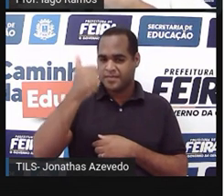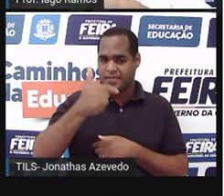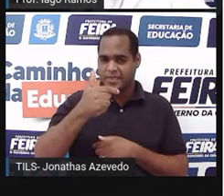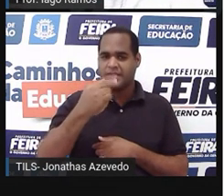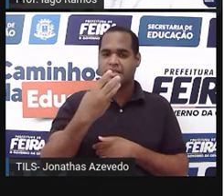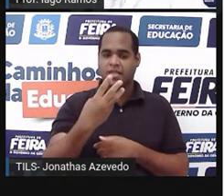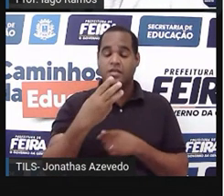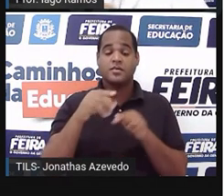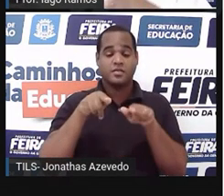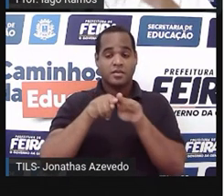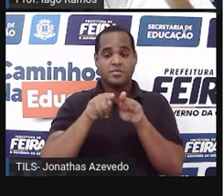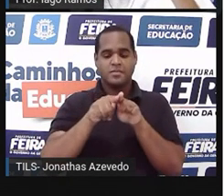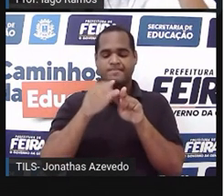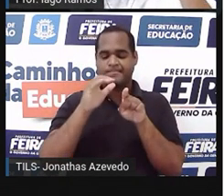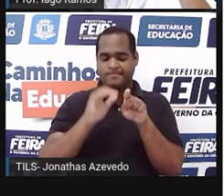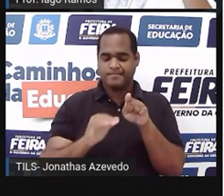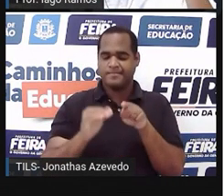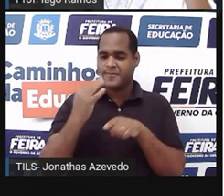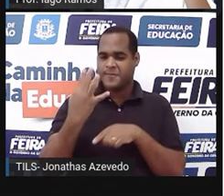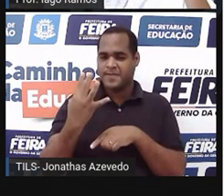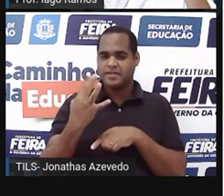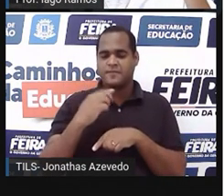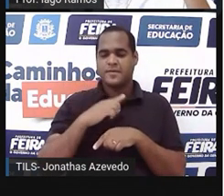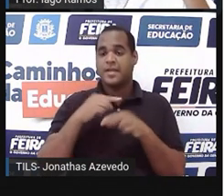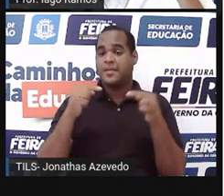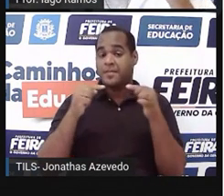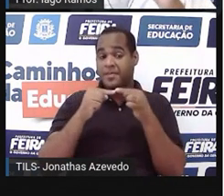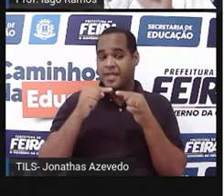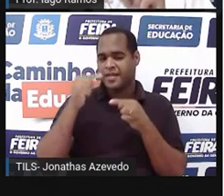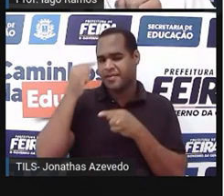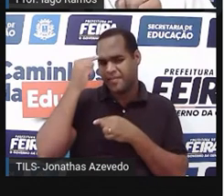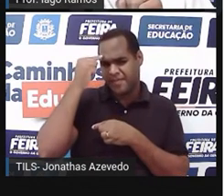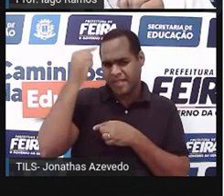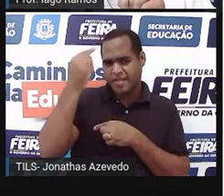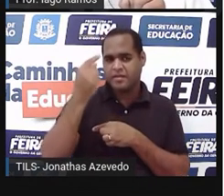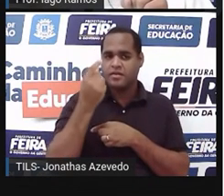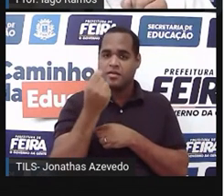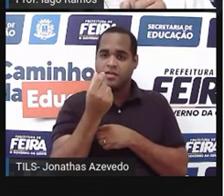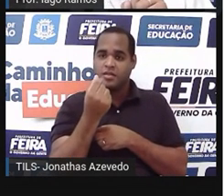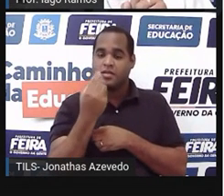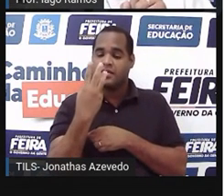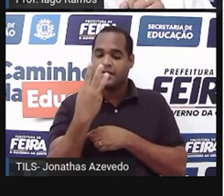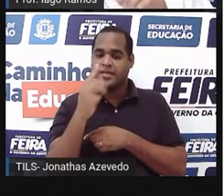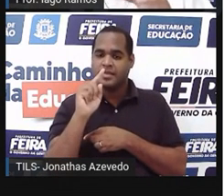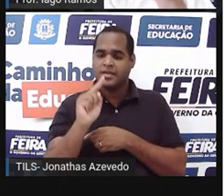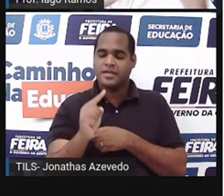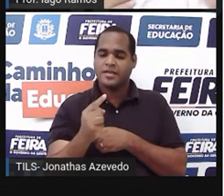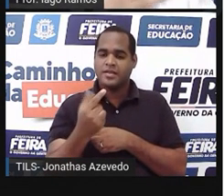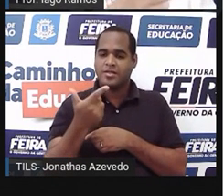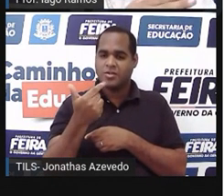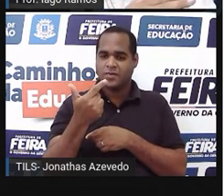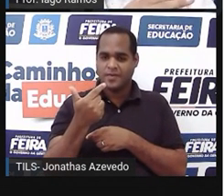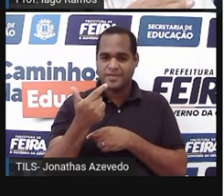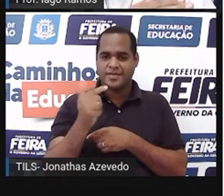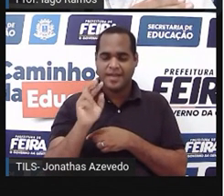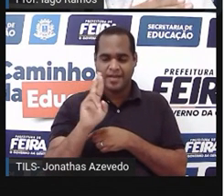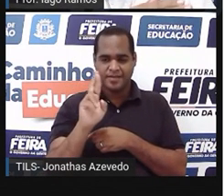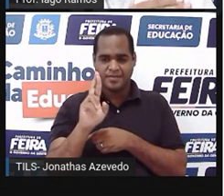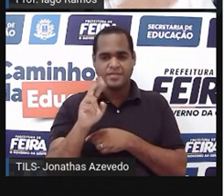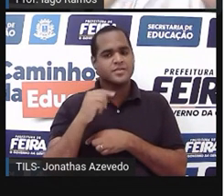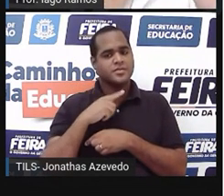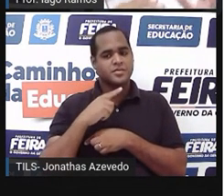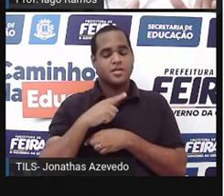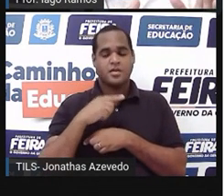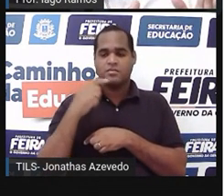menor do que 4. E você pode pensar em dinheiro, 3 reais e 12 centavos é maior do que 3 reais